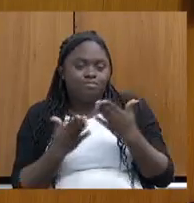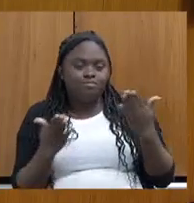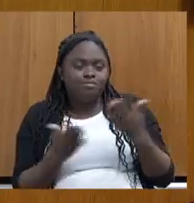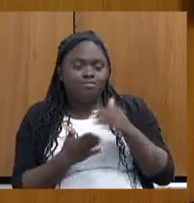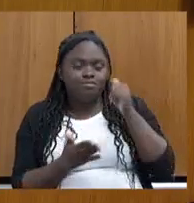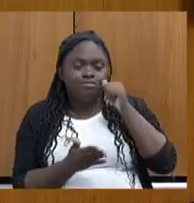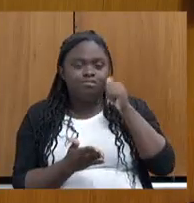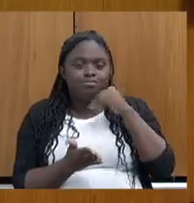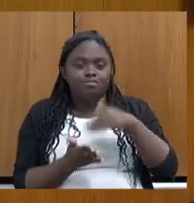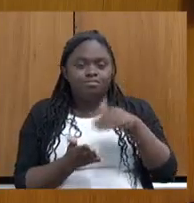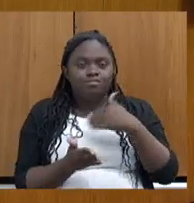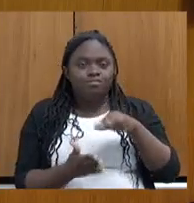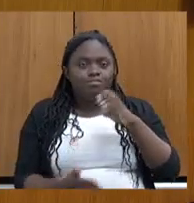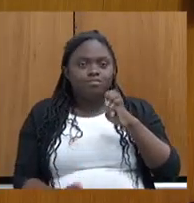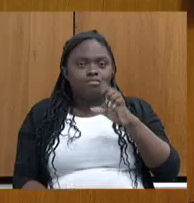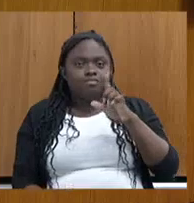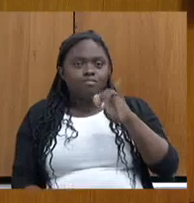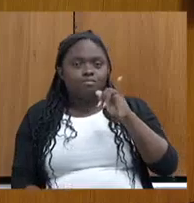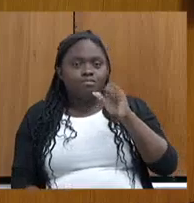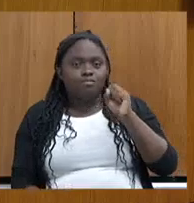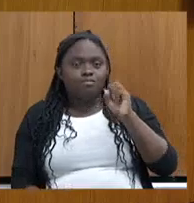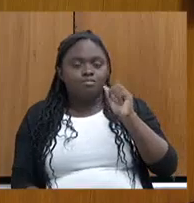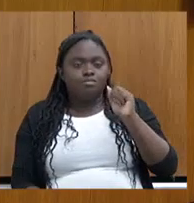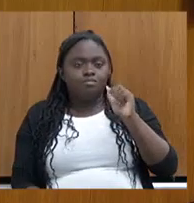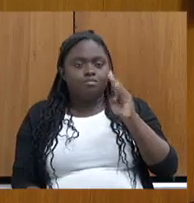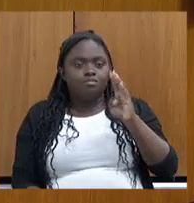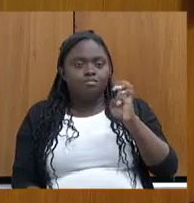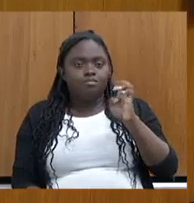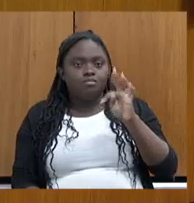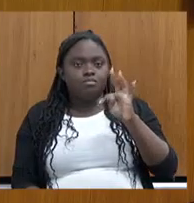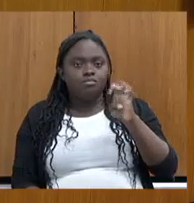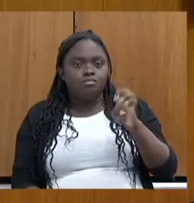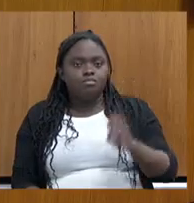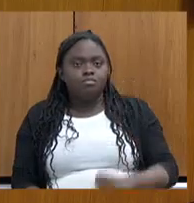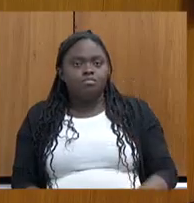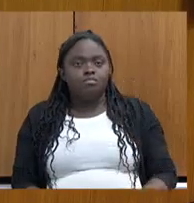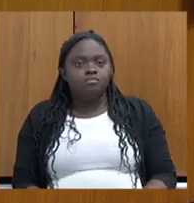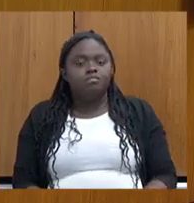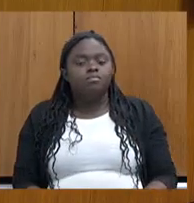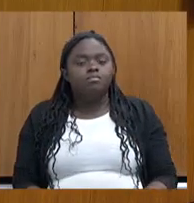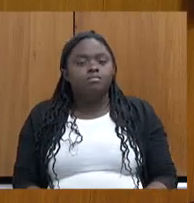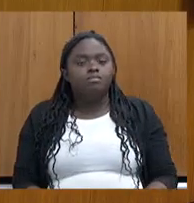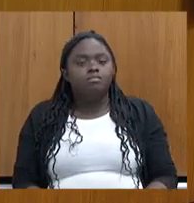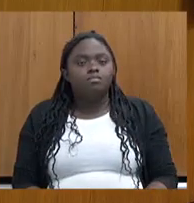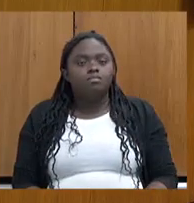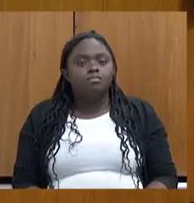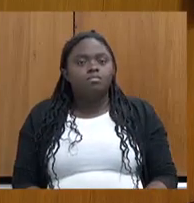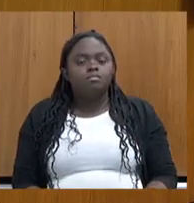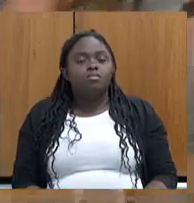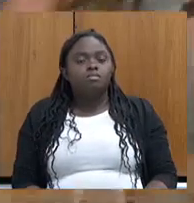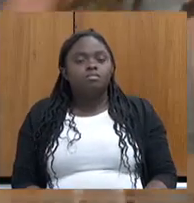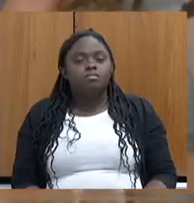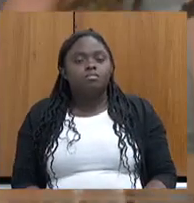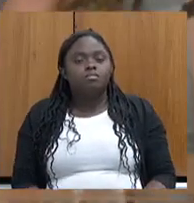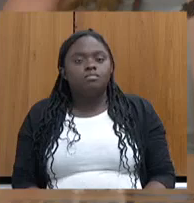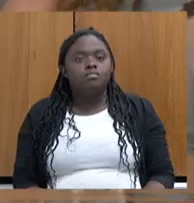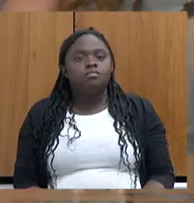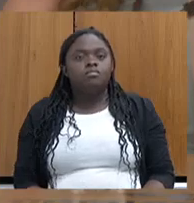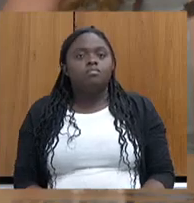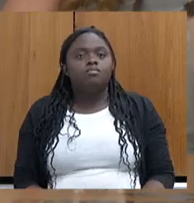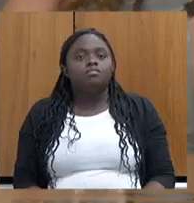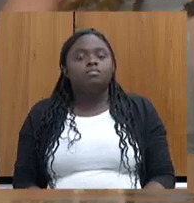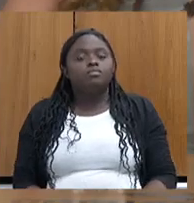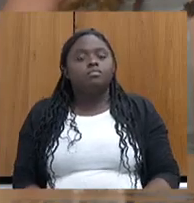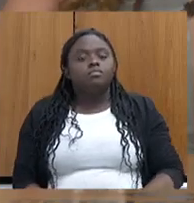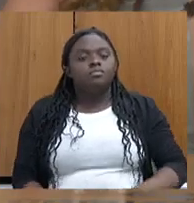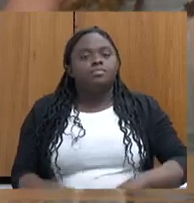secretária Elisabeth Jucá. Primeiro, queria esclarecer que a minha apresentação, com 30 minutos, eu tive que fazer algumas escolhas,